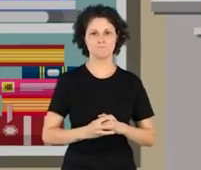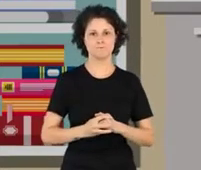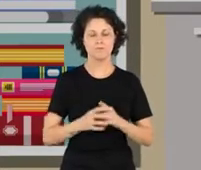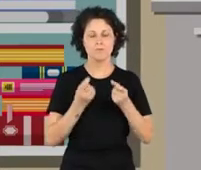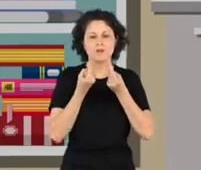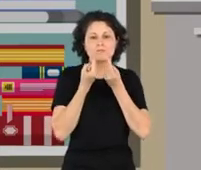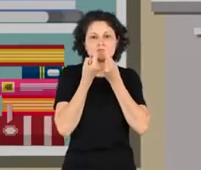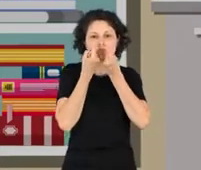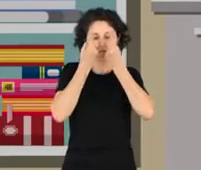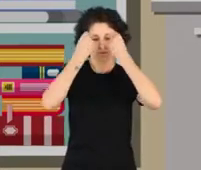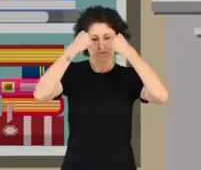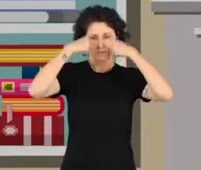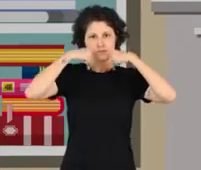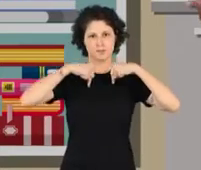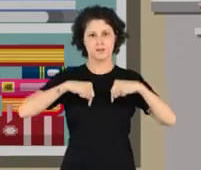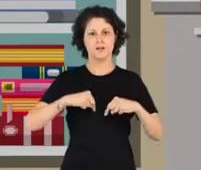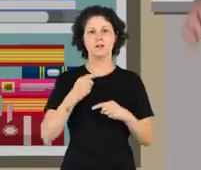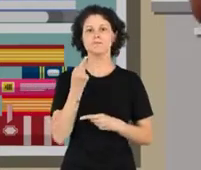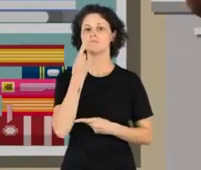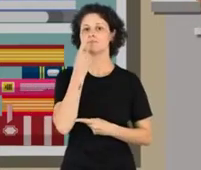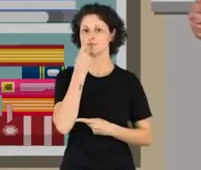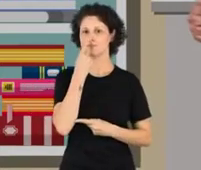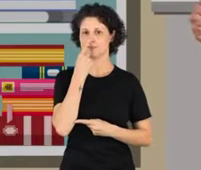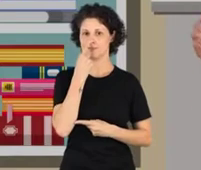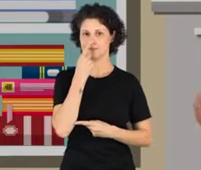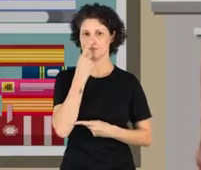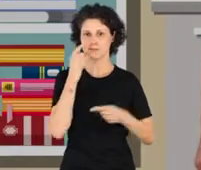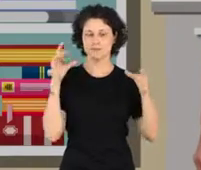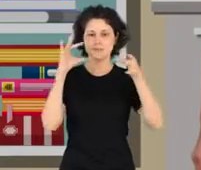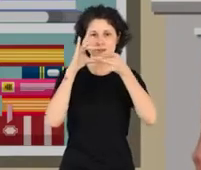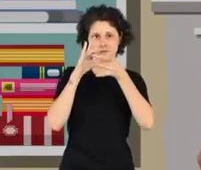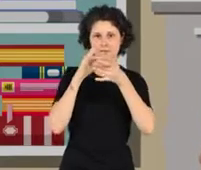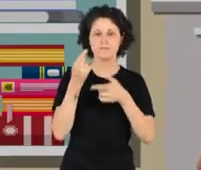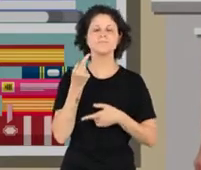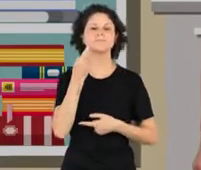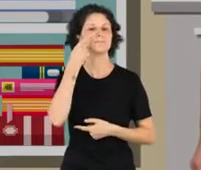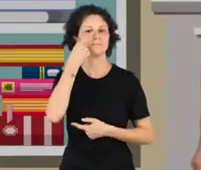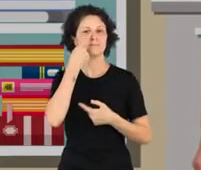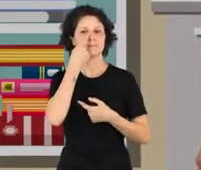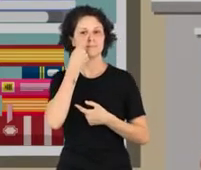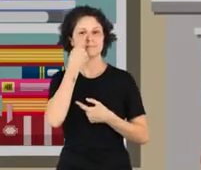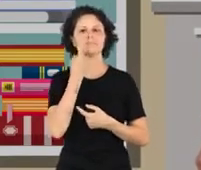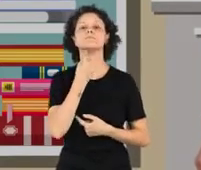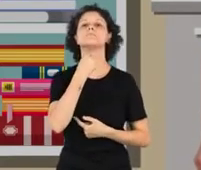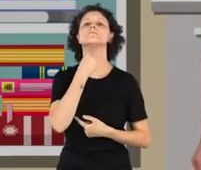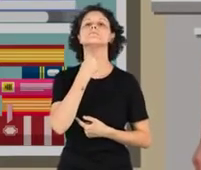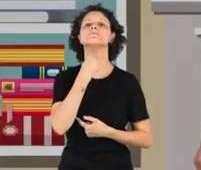Para chegar até o pulmão, o oxigênio precisa passar pelos seguintes órgãos. Nariz, cavidade nasal,